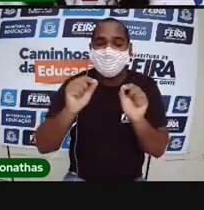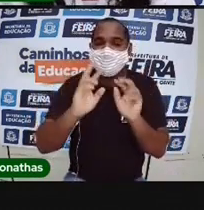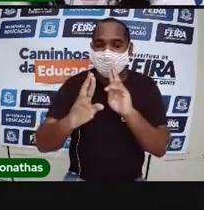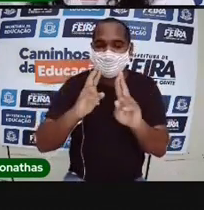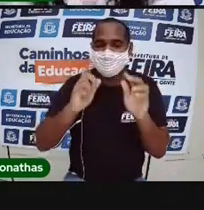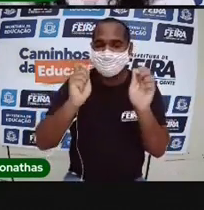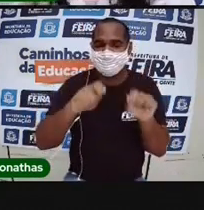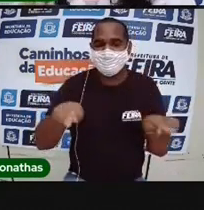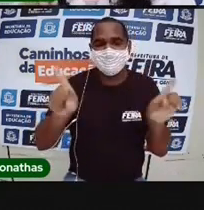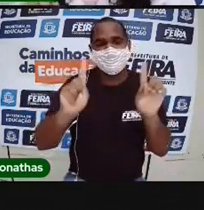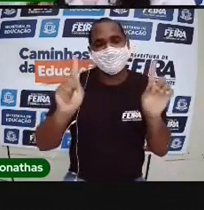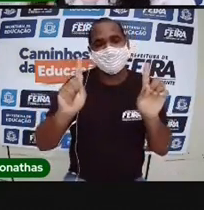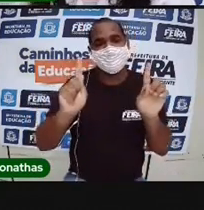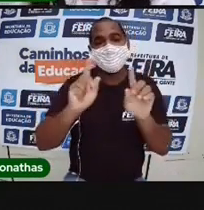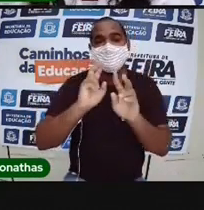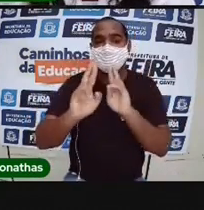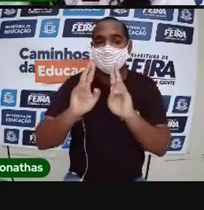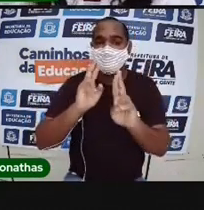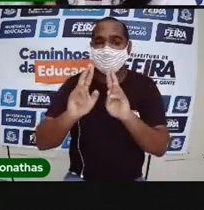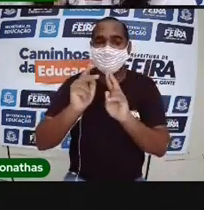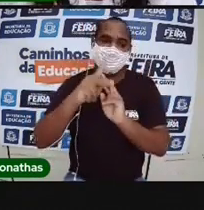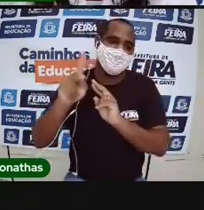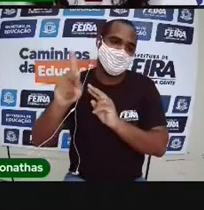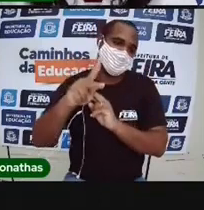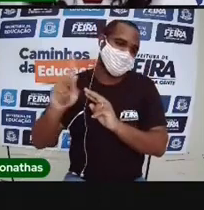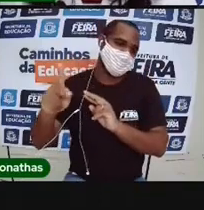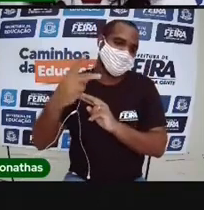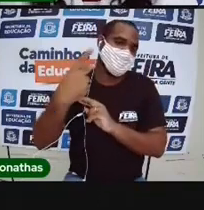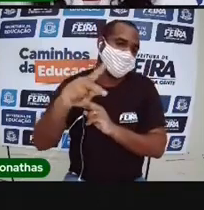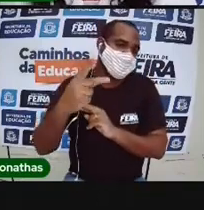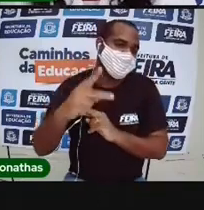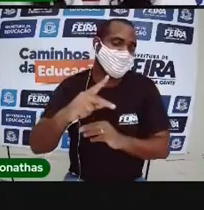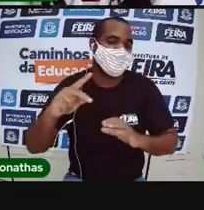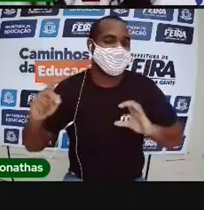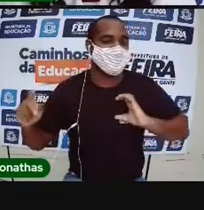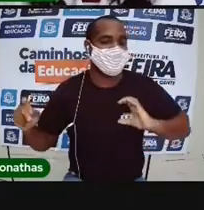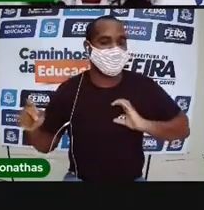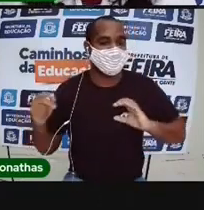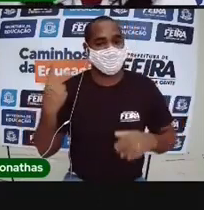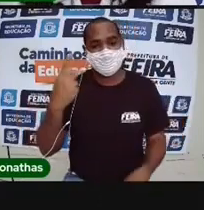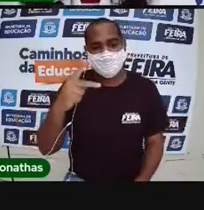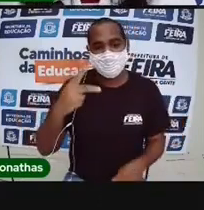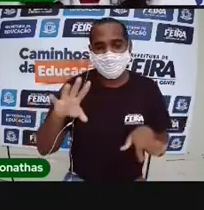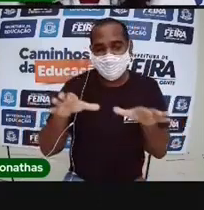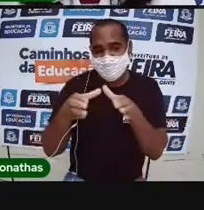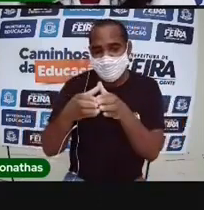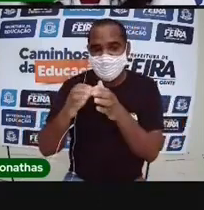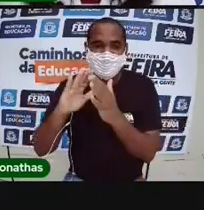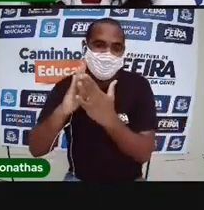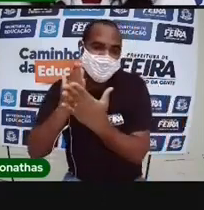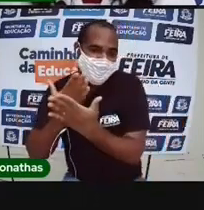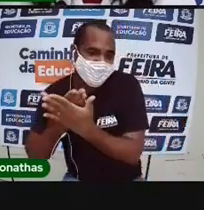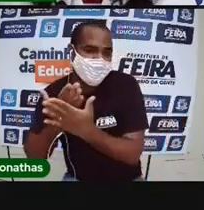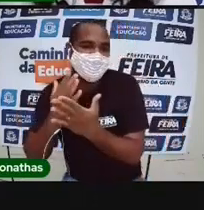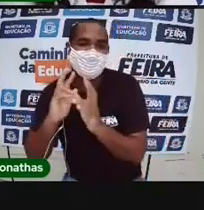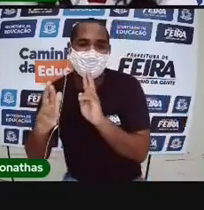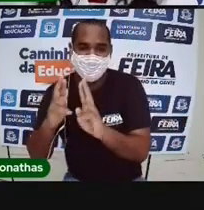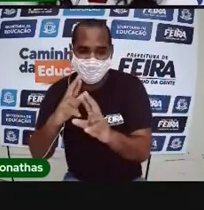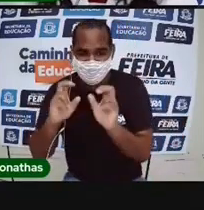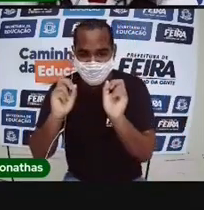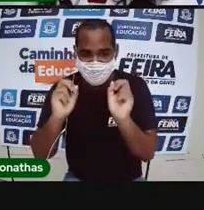para mim. Você vai responder para a sua professora e para os seus coleguinhas quando estiverem no grupinho da escola fazendo as atividades.